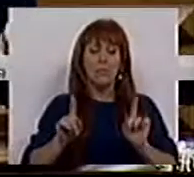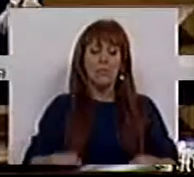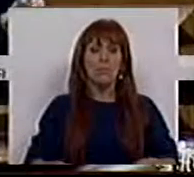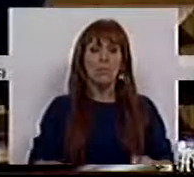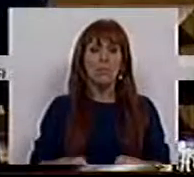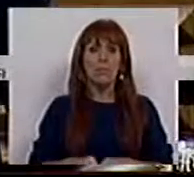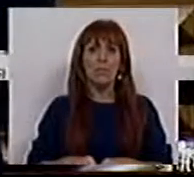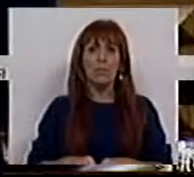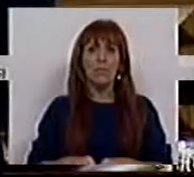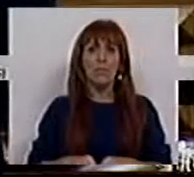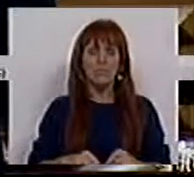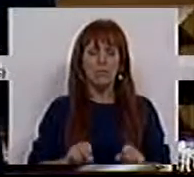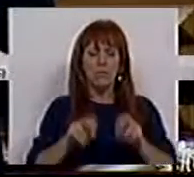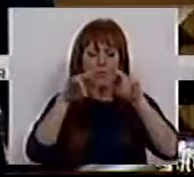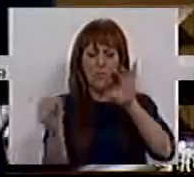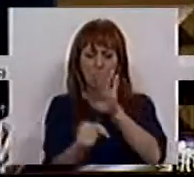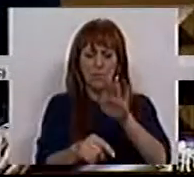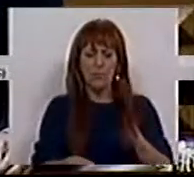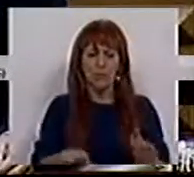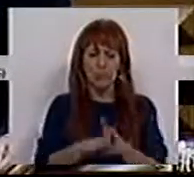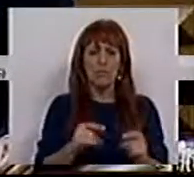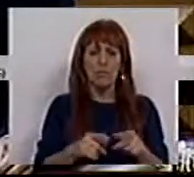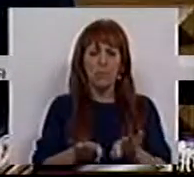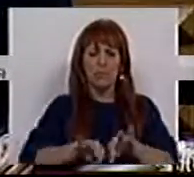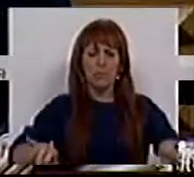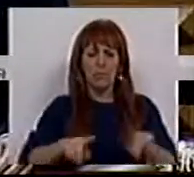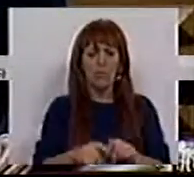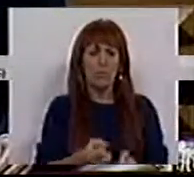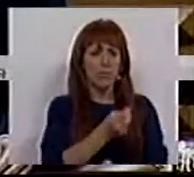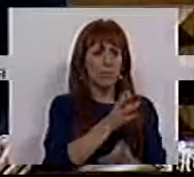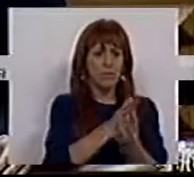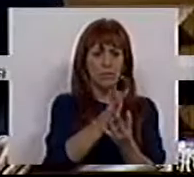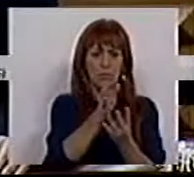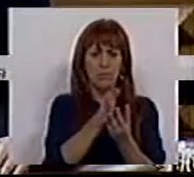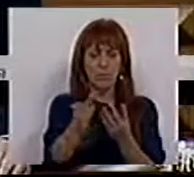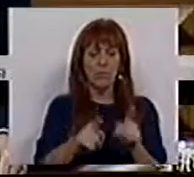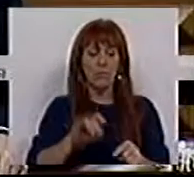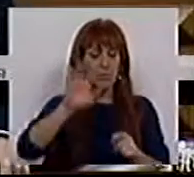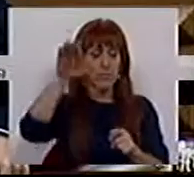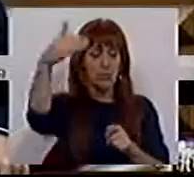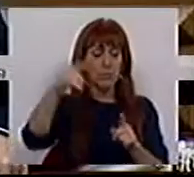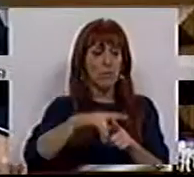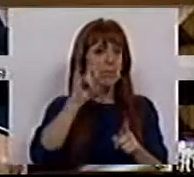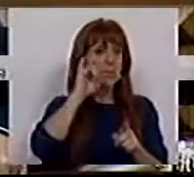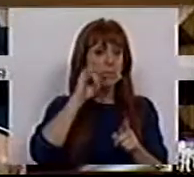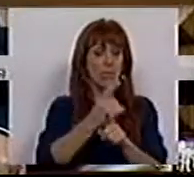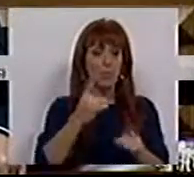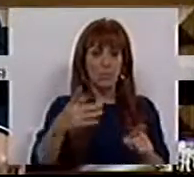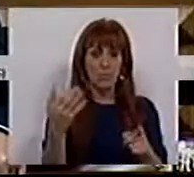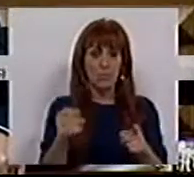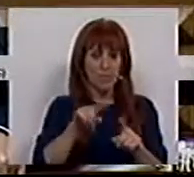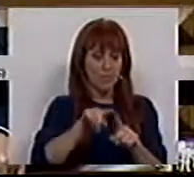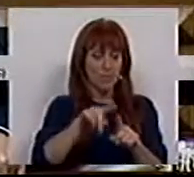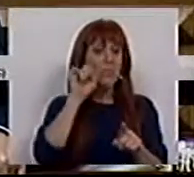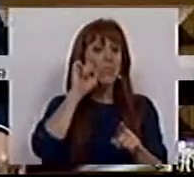no tema do assuramento dos portos, dizer que ele se desdobra em quatro vertentes. Uma primeira de segurança, porque de facto